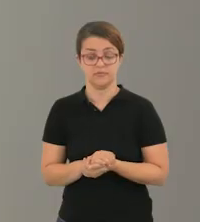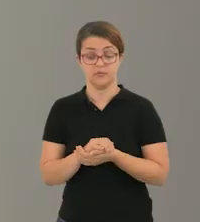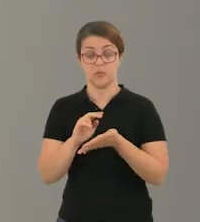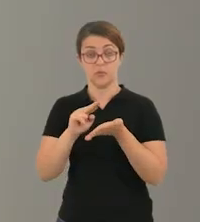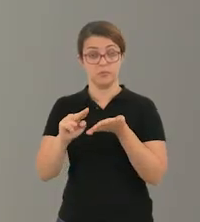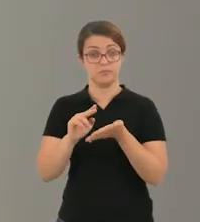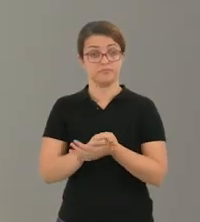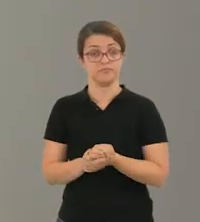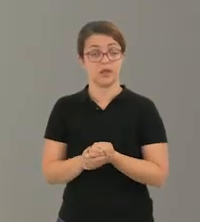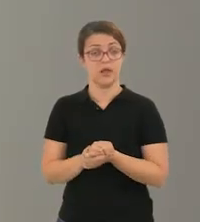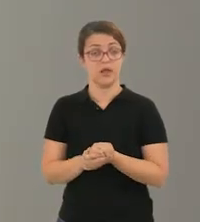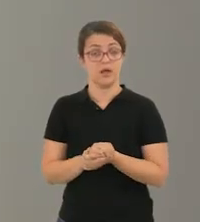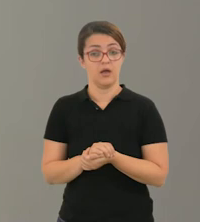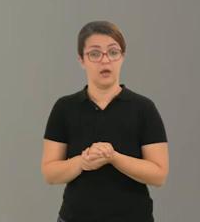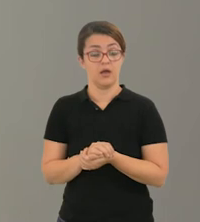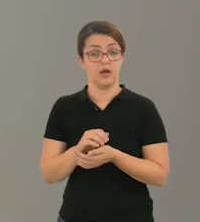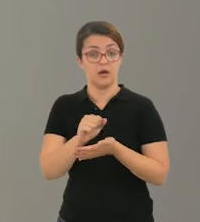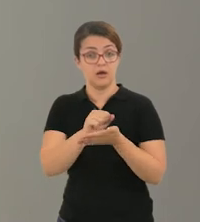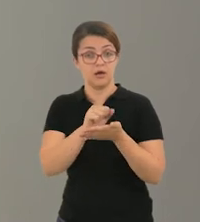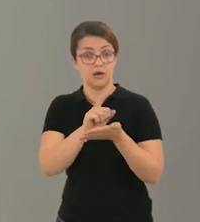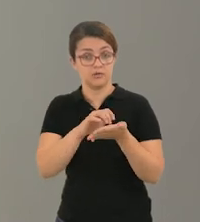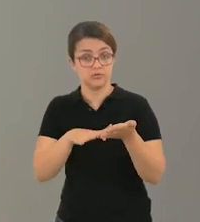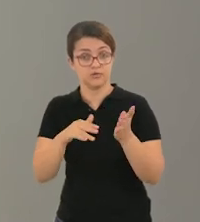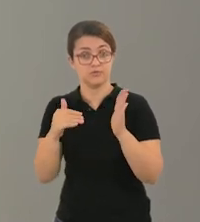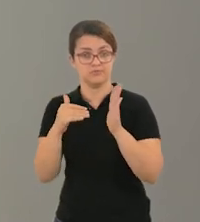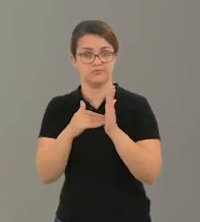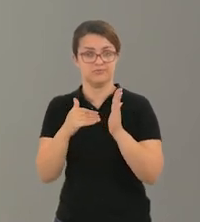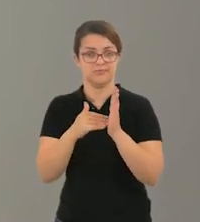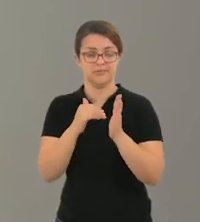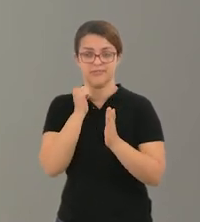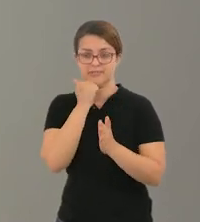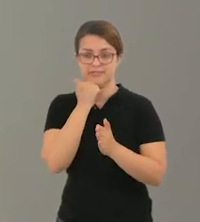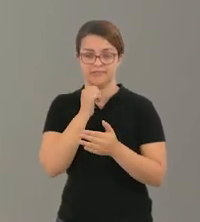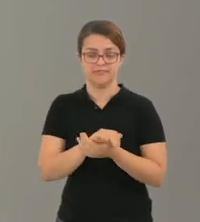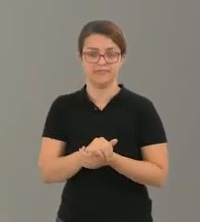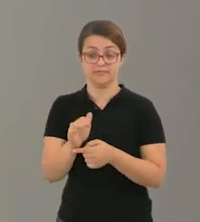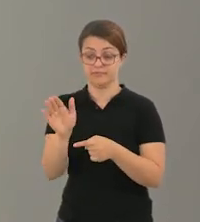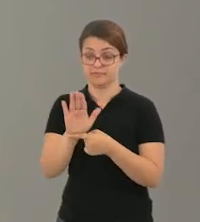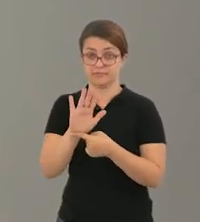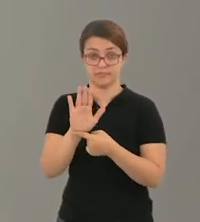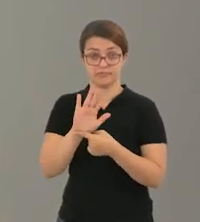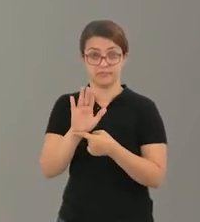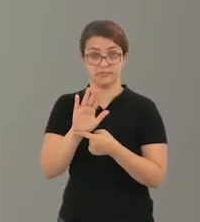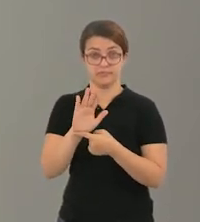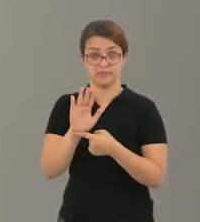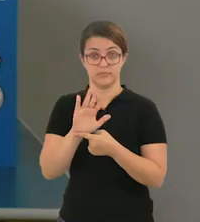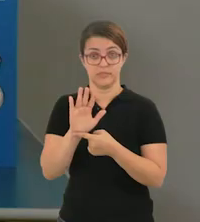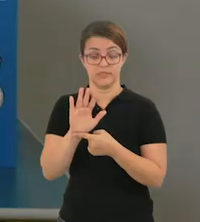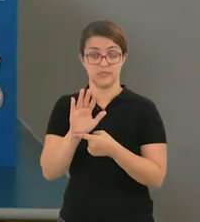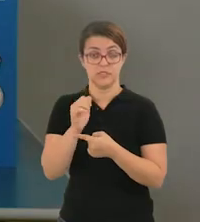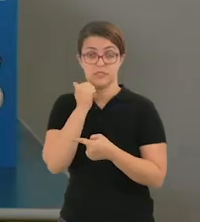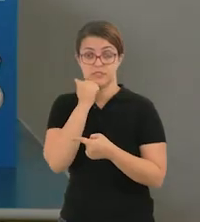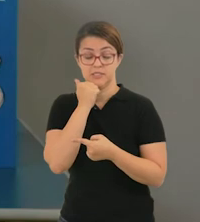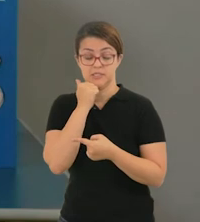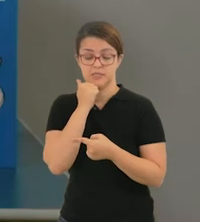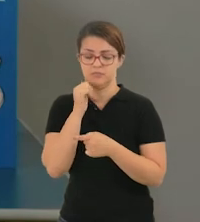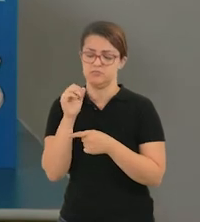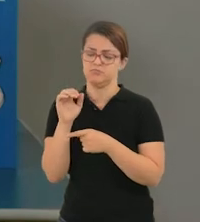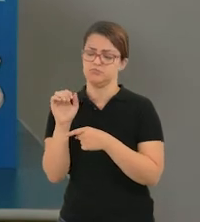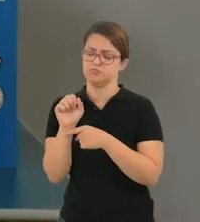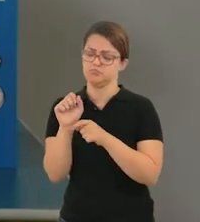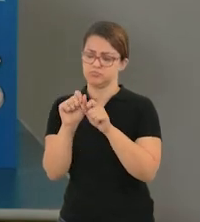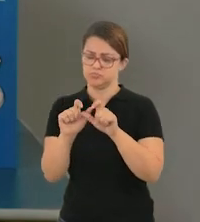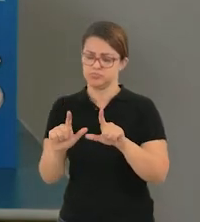E a última atividade é na disciplina de ciências. Vocês terão acesso a um vídeo no quadro de rotinas e vocês irão